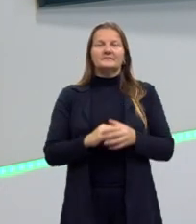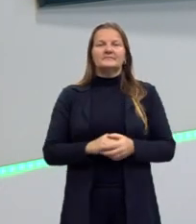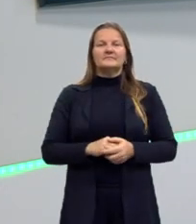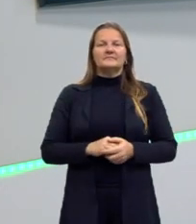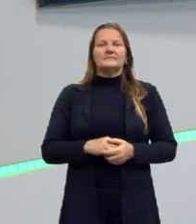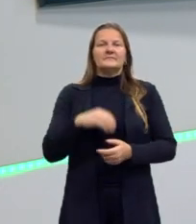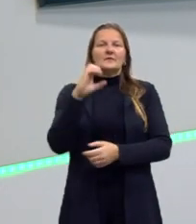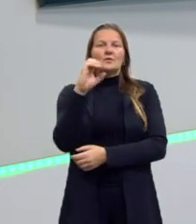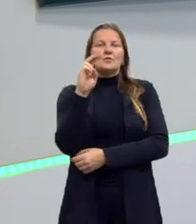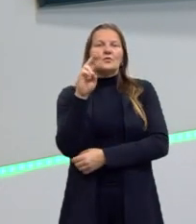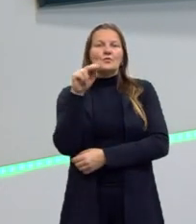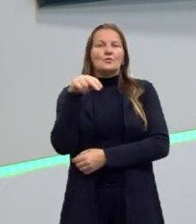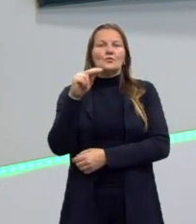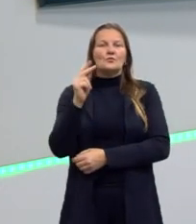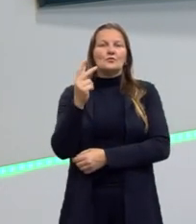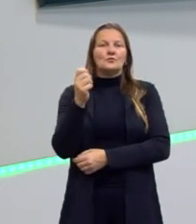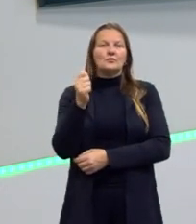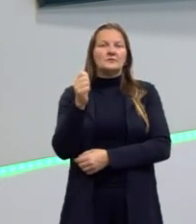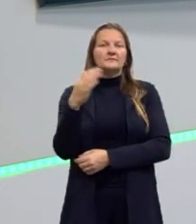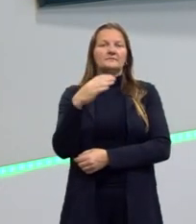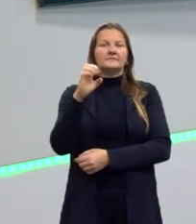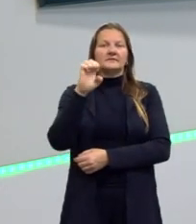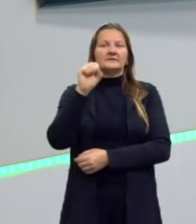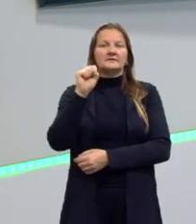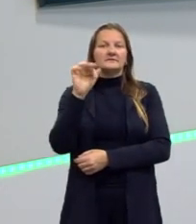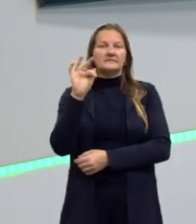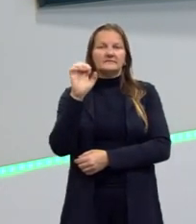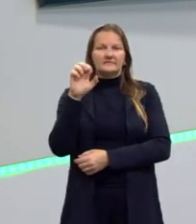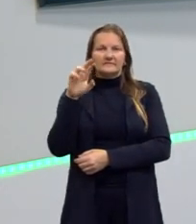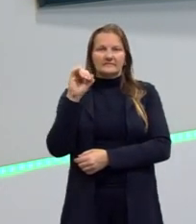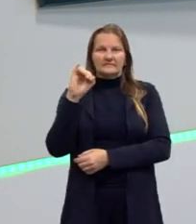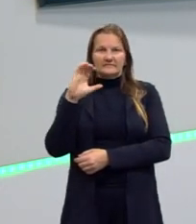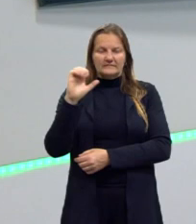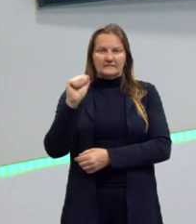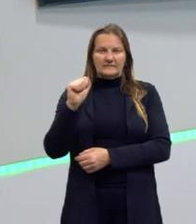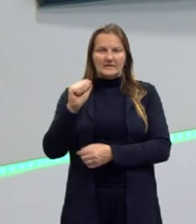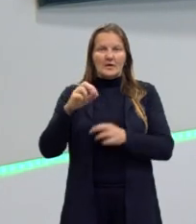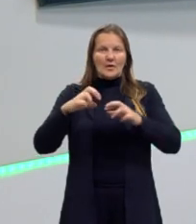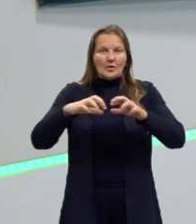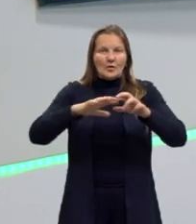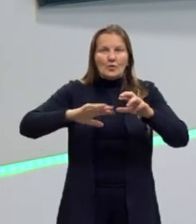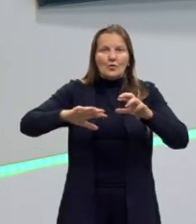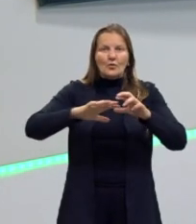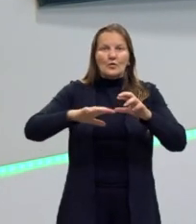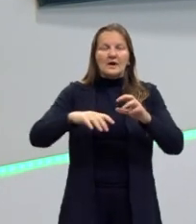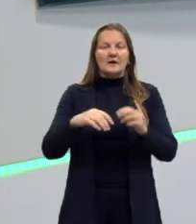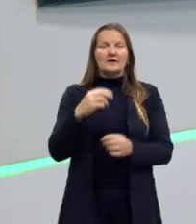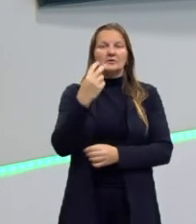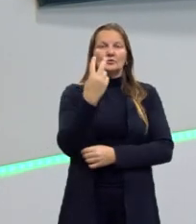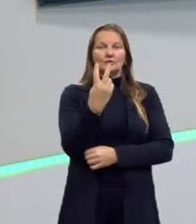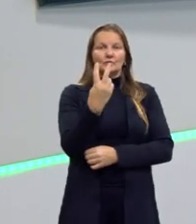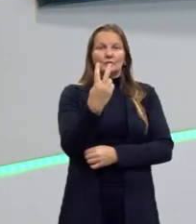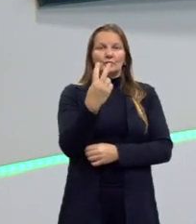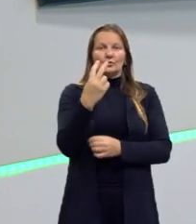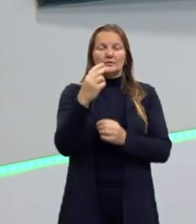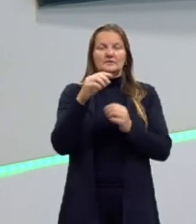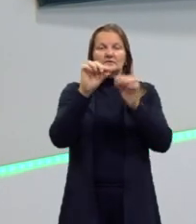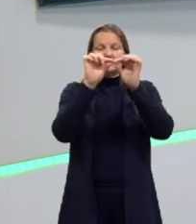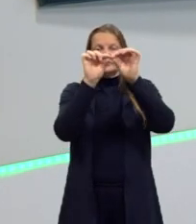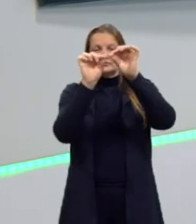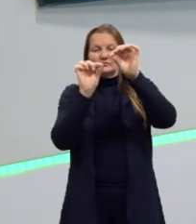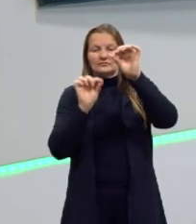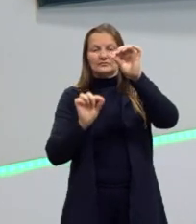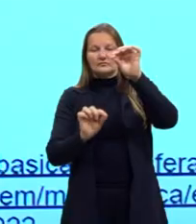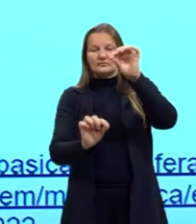esférica. O que seria então a cunha esférica? É a região que está entre dois semicírculos